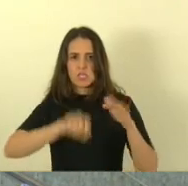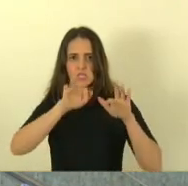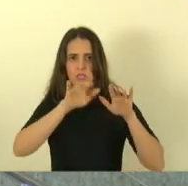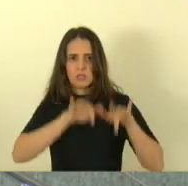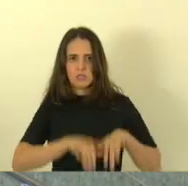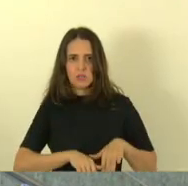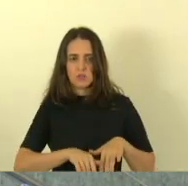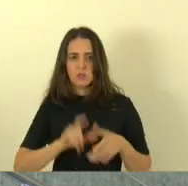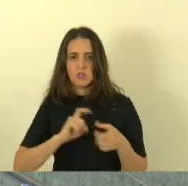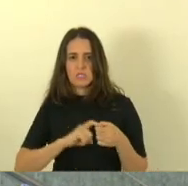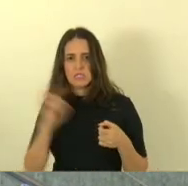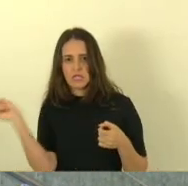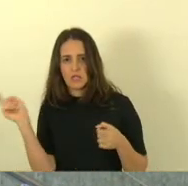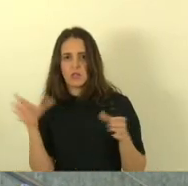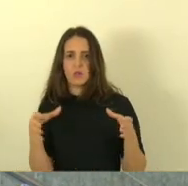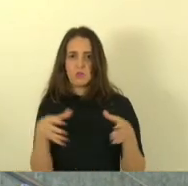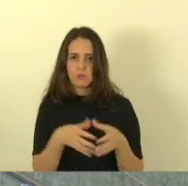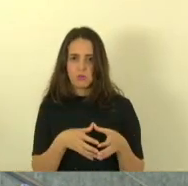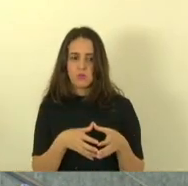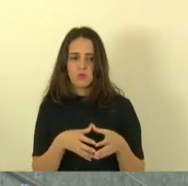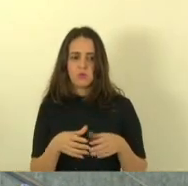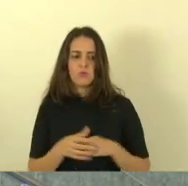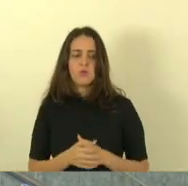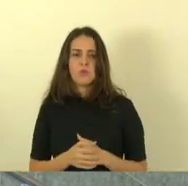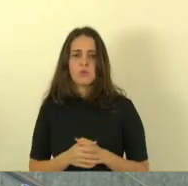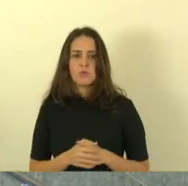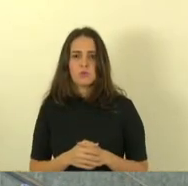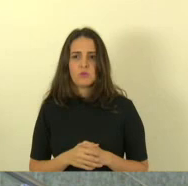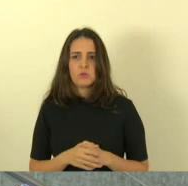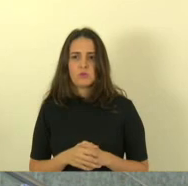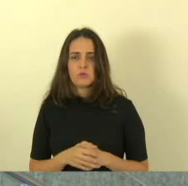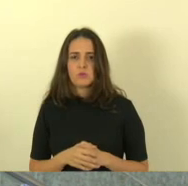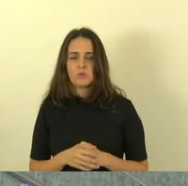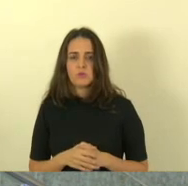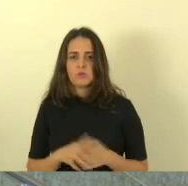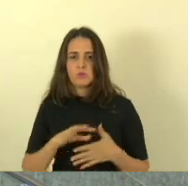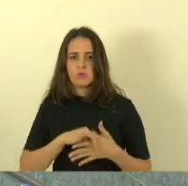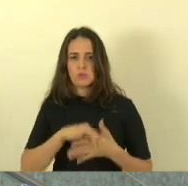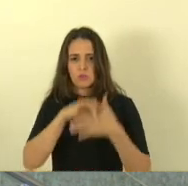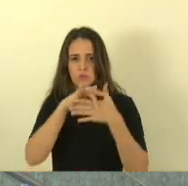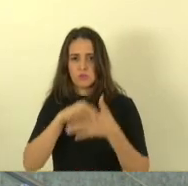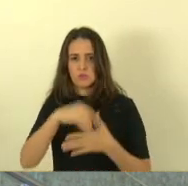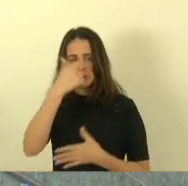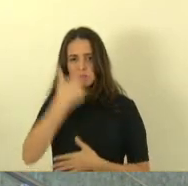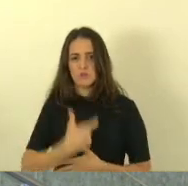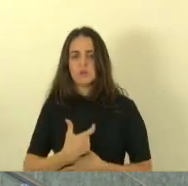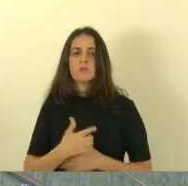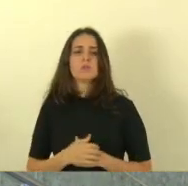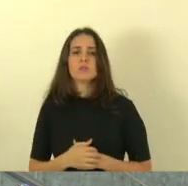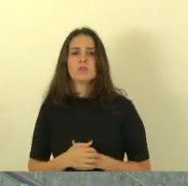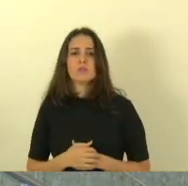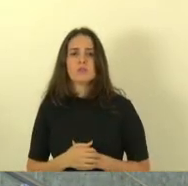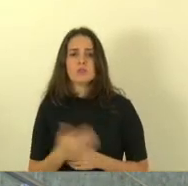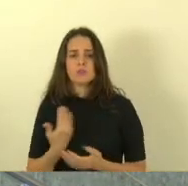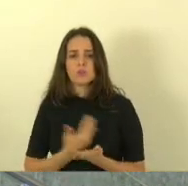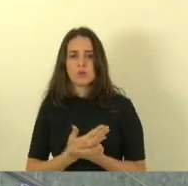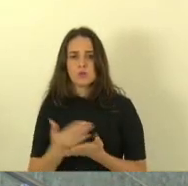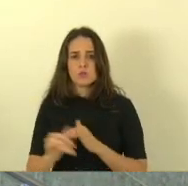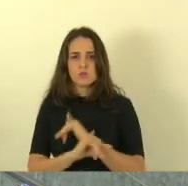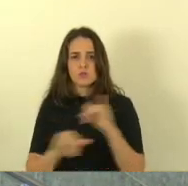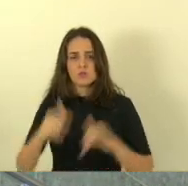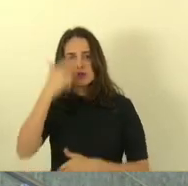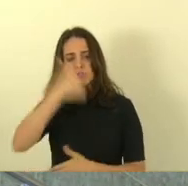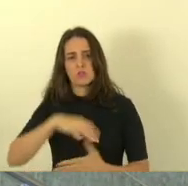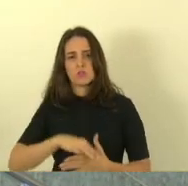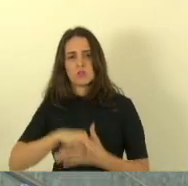a saída do bloco e também a liderança do meu partido portanto eu quero que comece registrar que eu sou